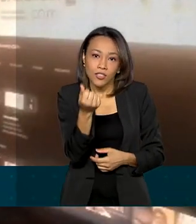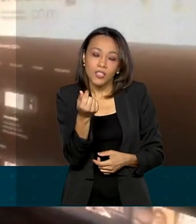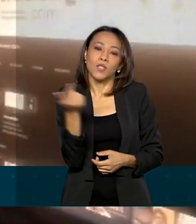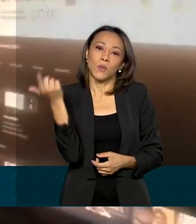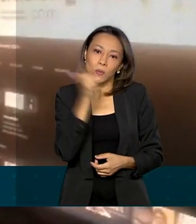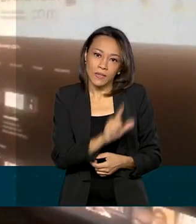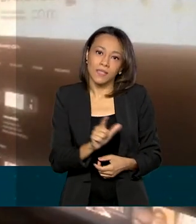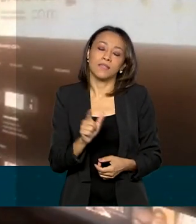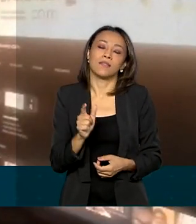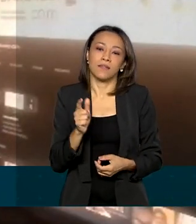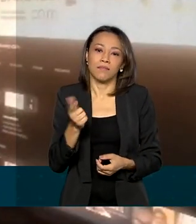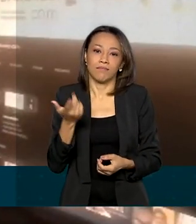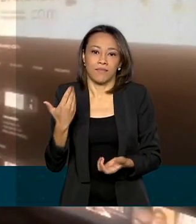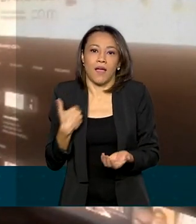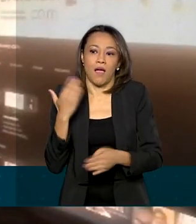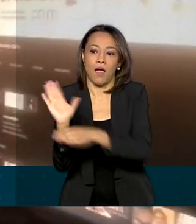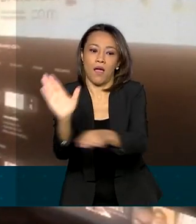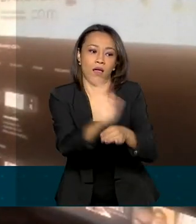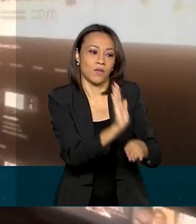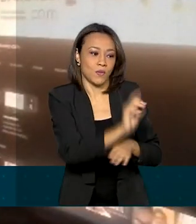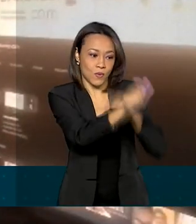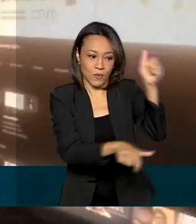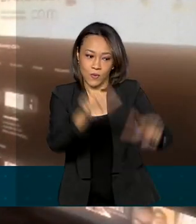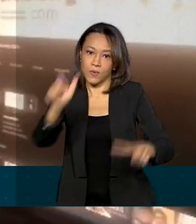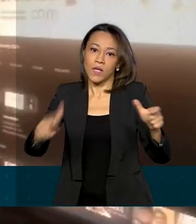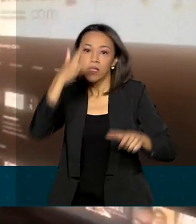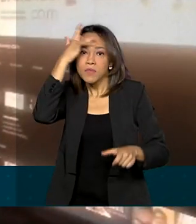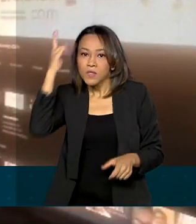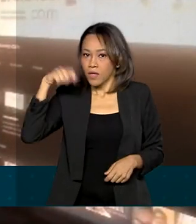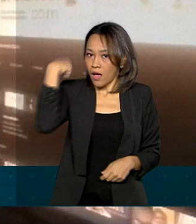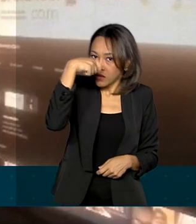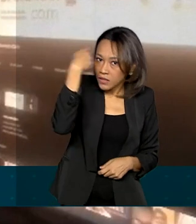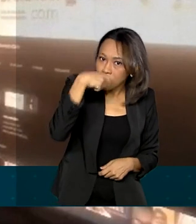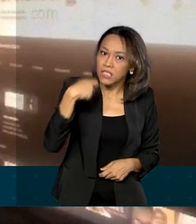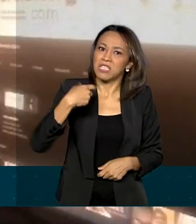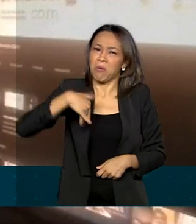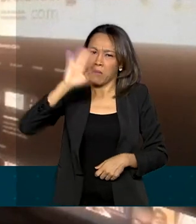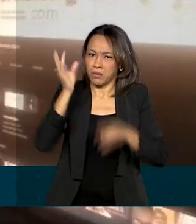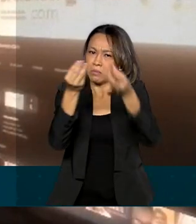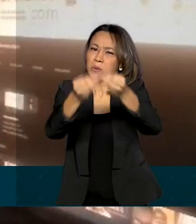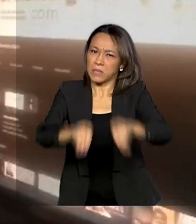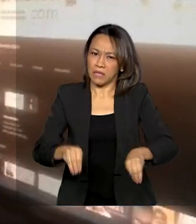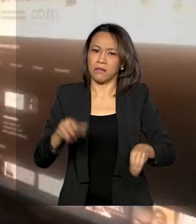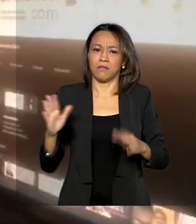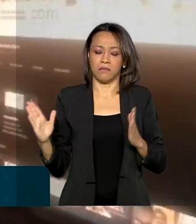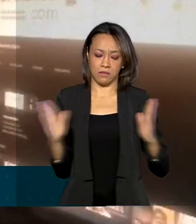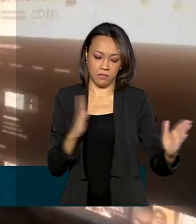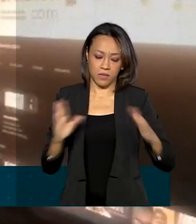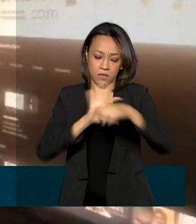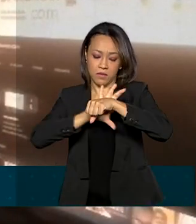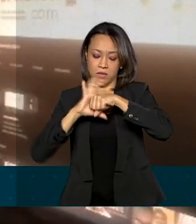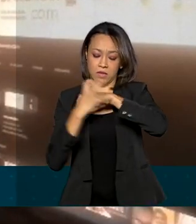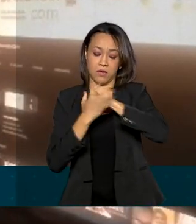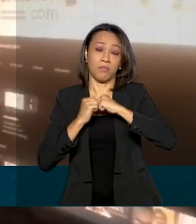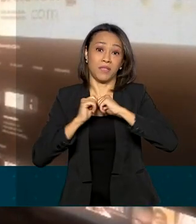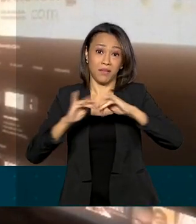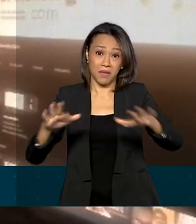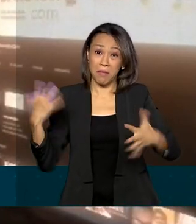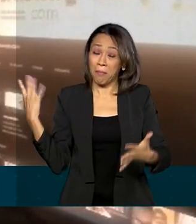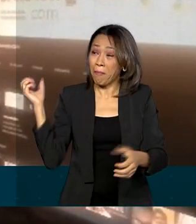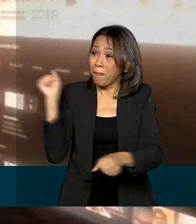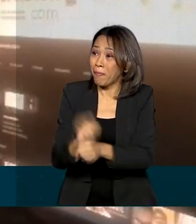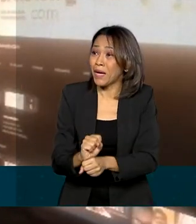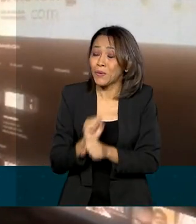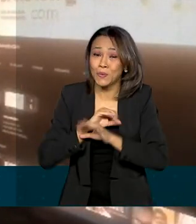a quem precisa. O segmento artístico é um dos mais prejudicados durante a pandemia, com uma parada praticamente total dos nossos